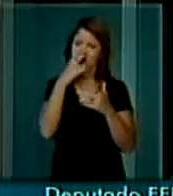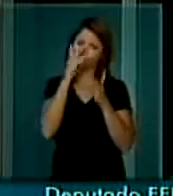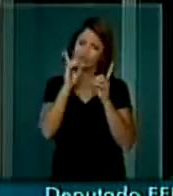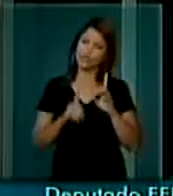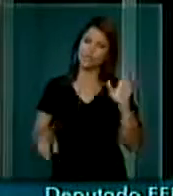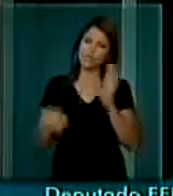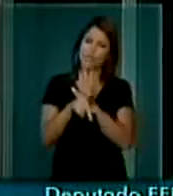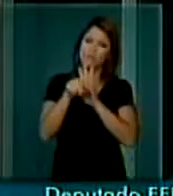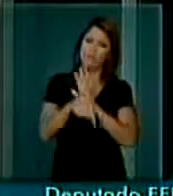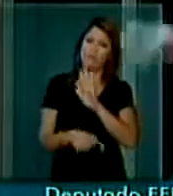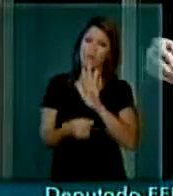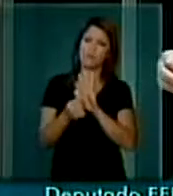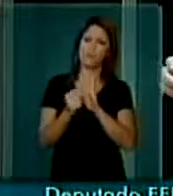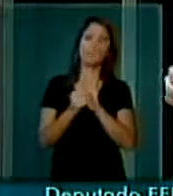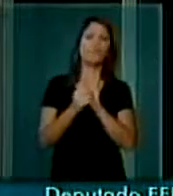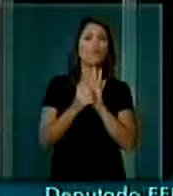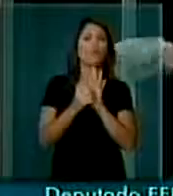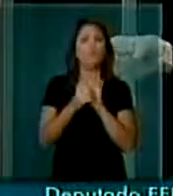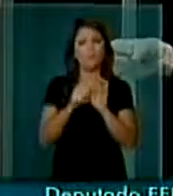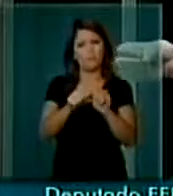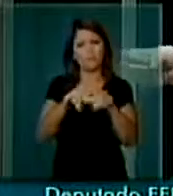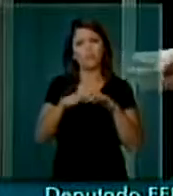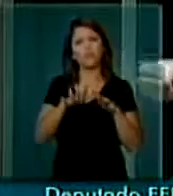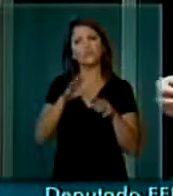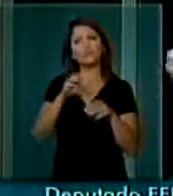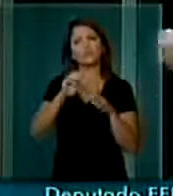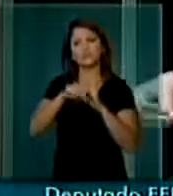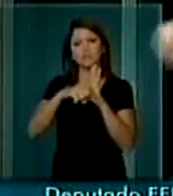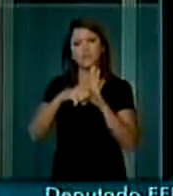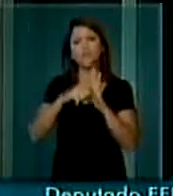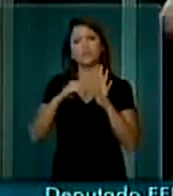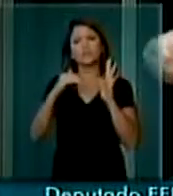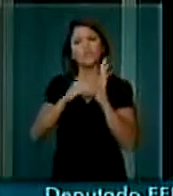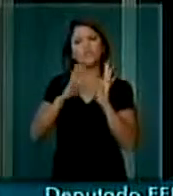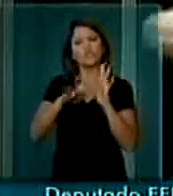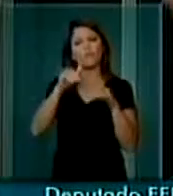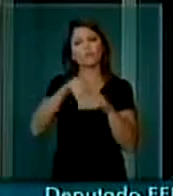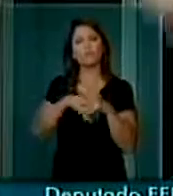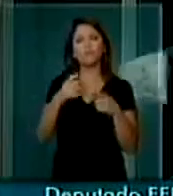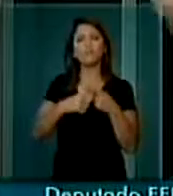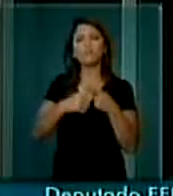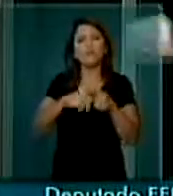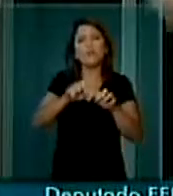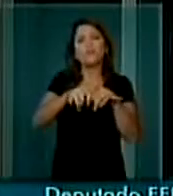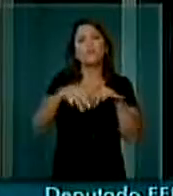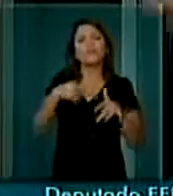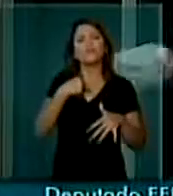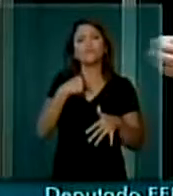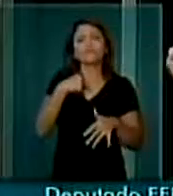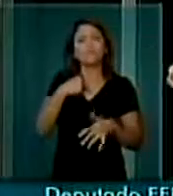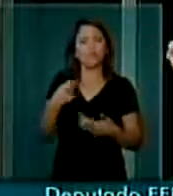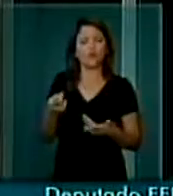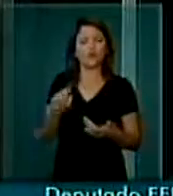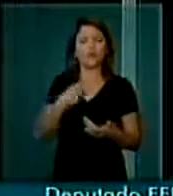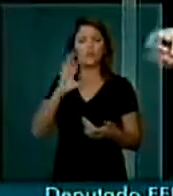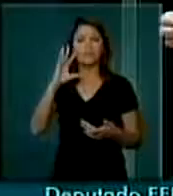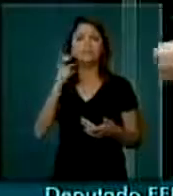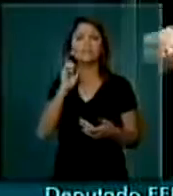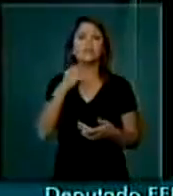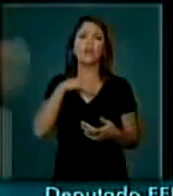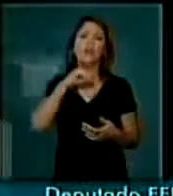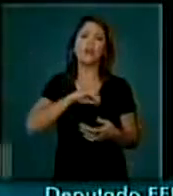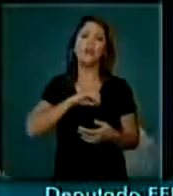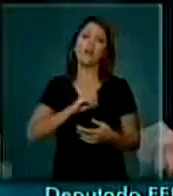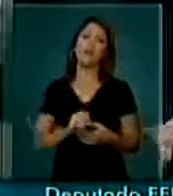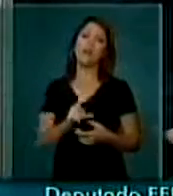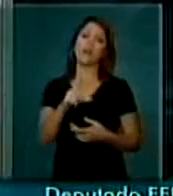plenário. O Senado votou, o Senado votou. Por que o plenário da Câmara dos Deputados não pode decidir aqui se quer dar um aumento